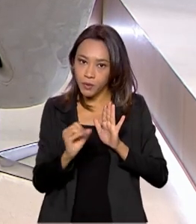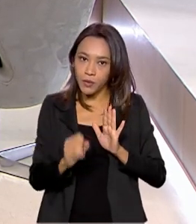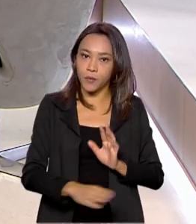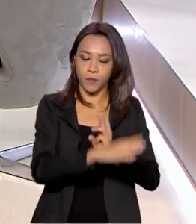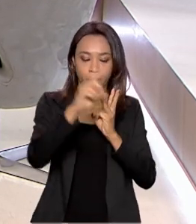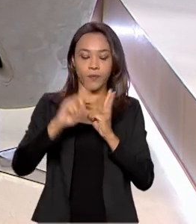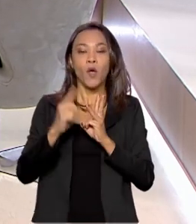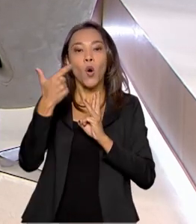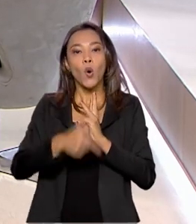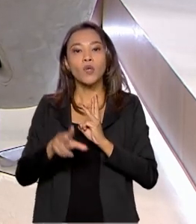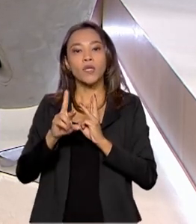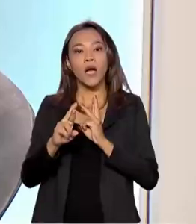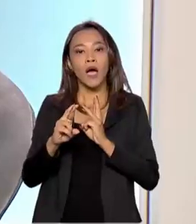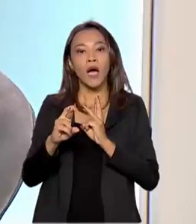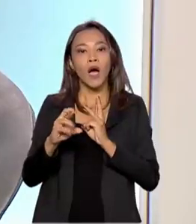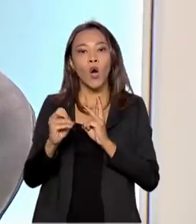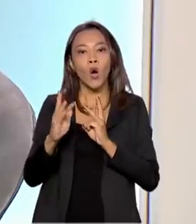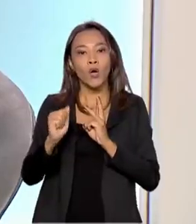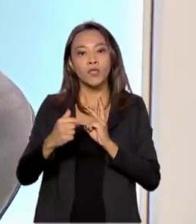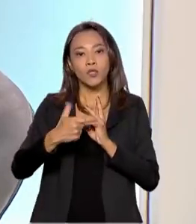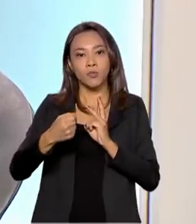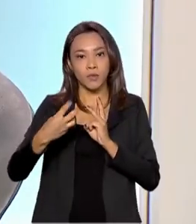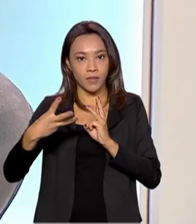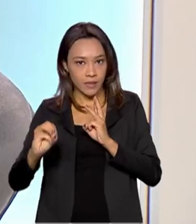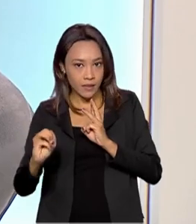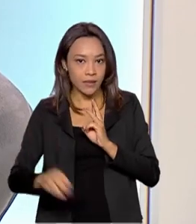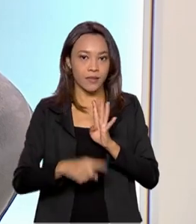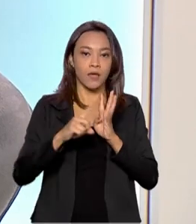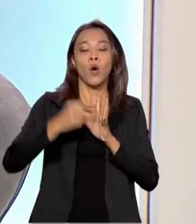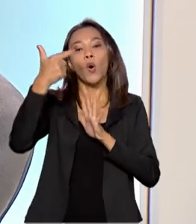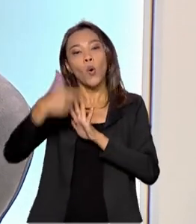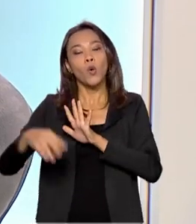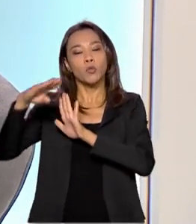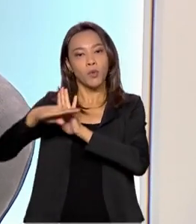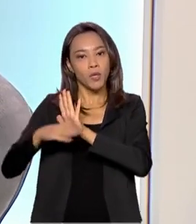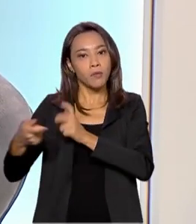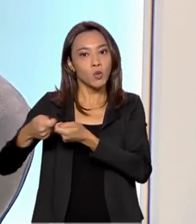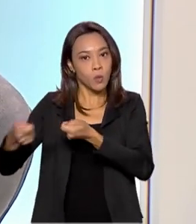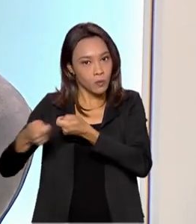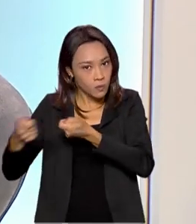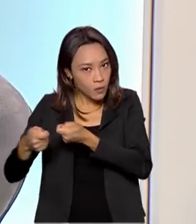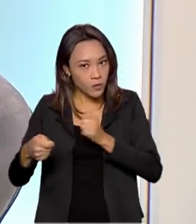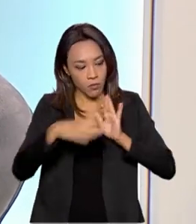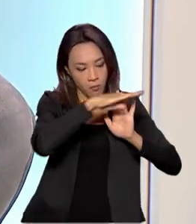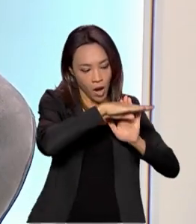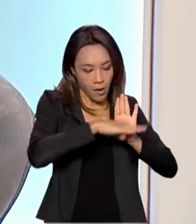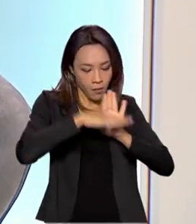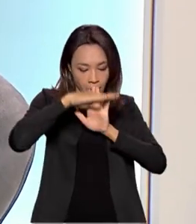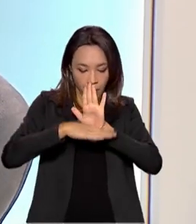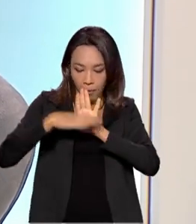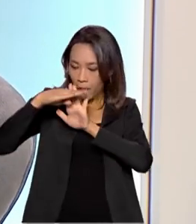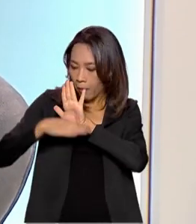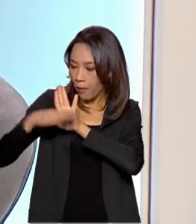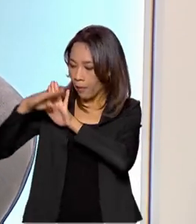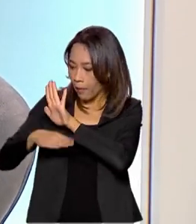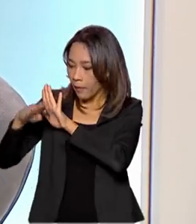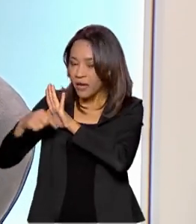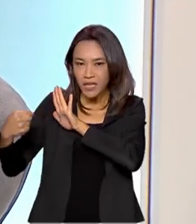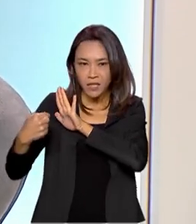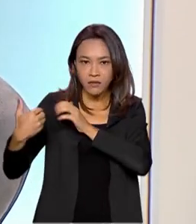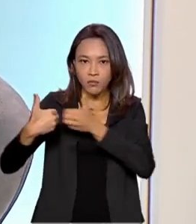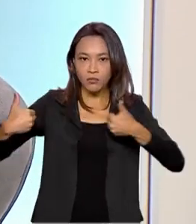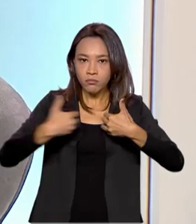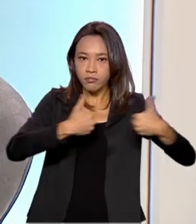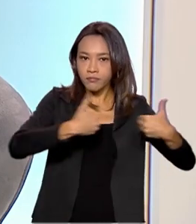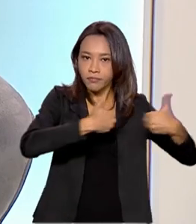2030, correto? O Proconve, o Programa de Controle de Emissões Veiculares, o Programa Brasileiro de Etiquetagem Veicular